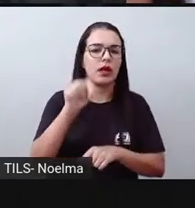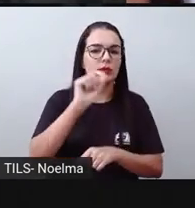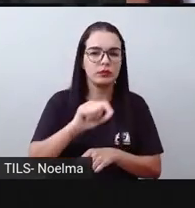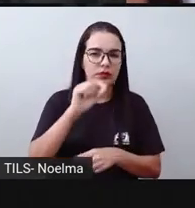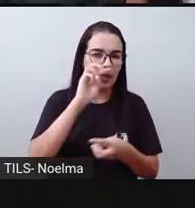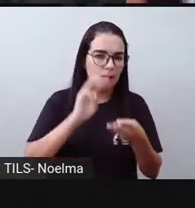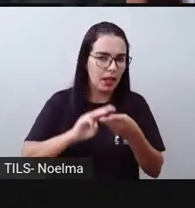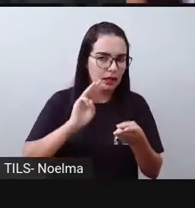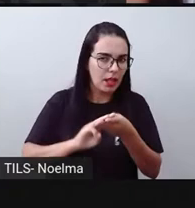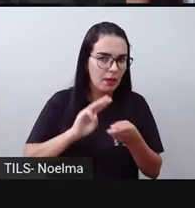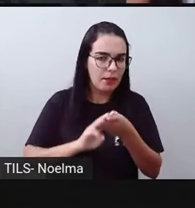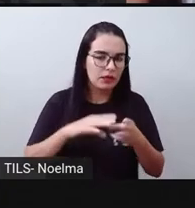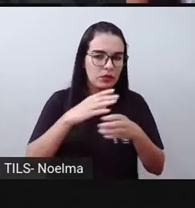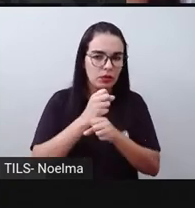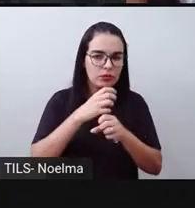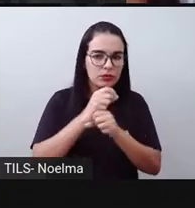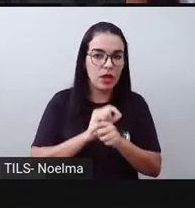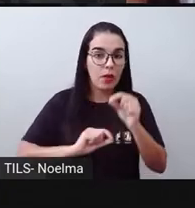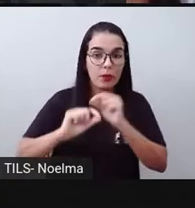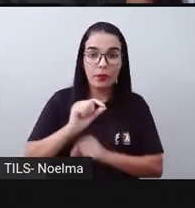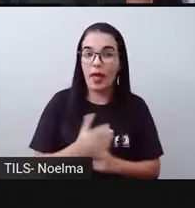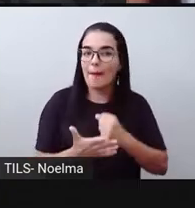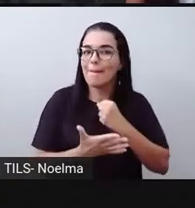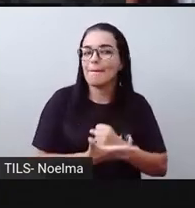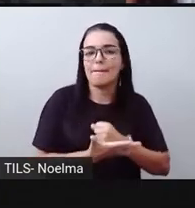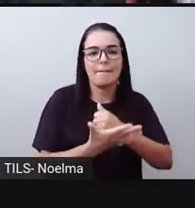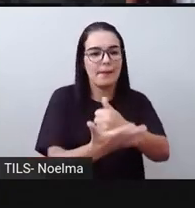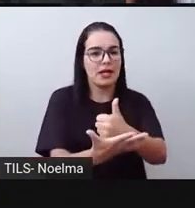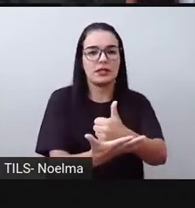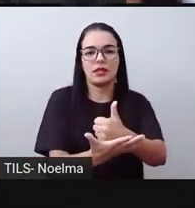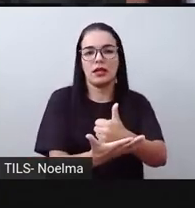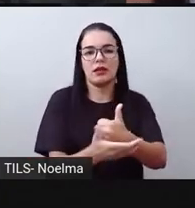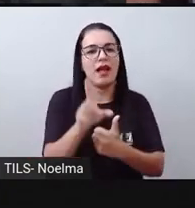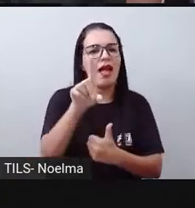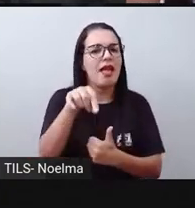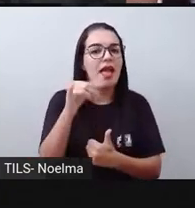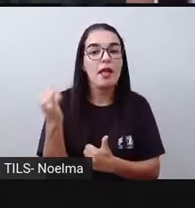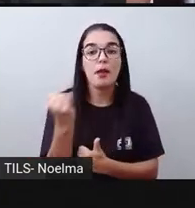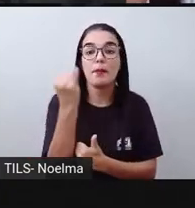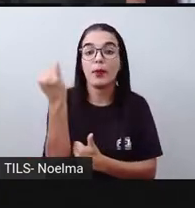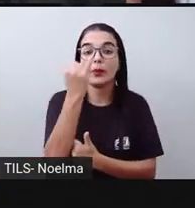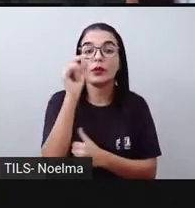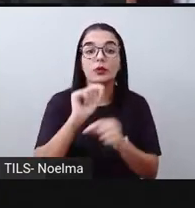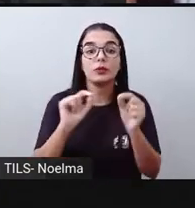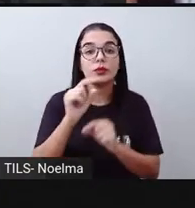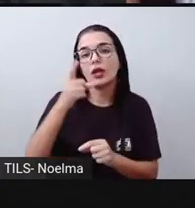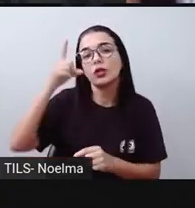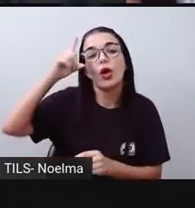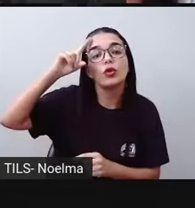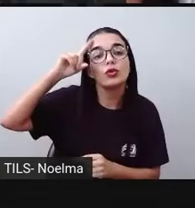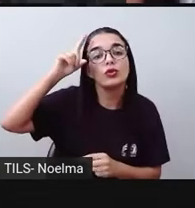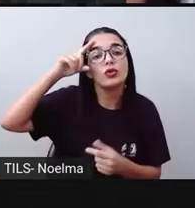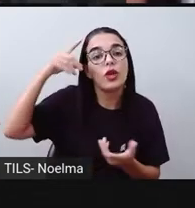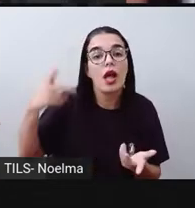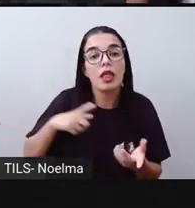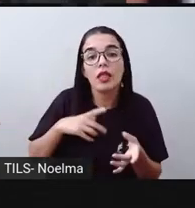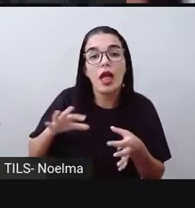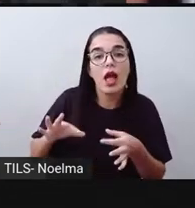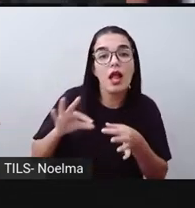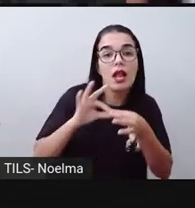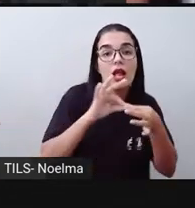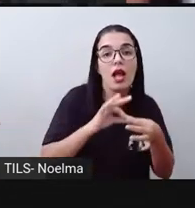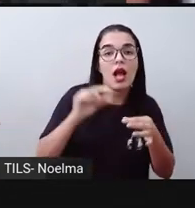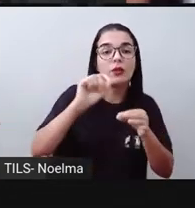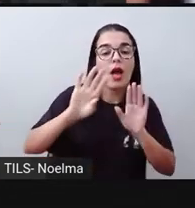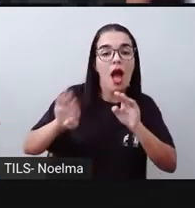matemática considerada básica. Essa operação é essencial para o nosso cotidiano e está ligada a